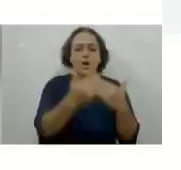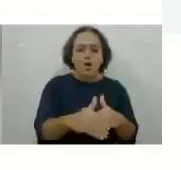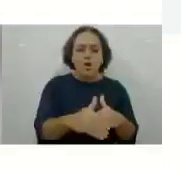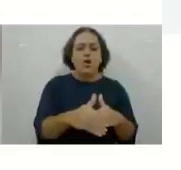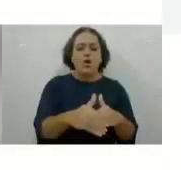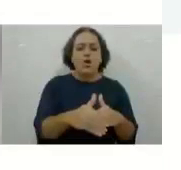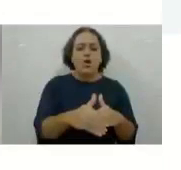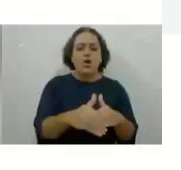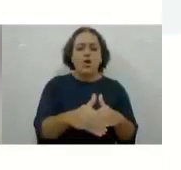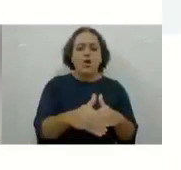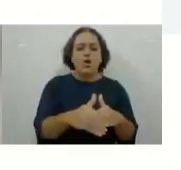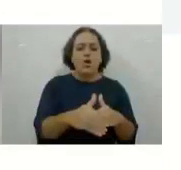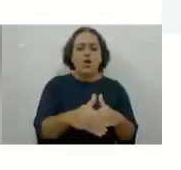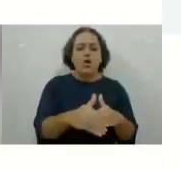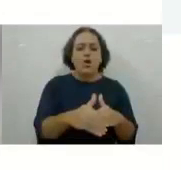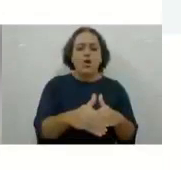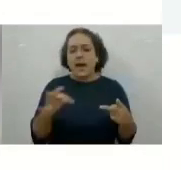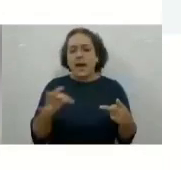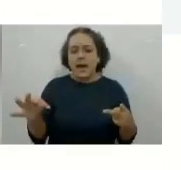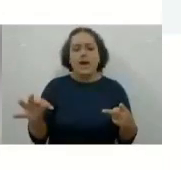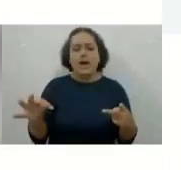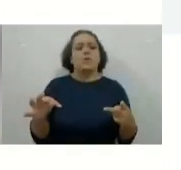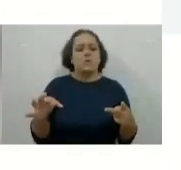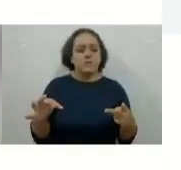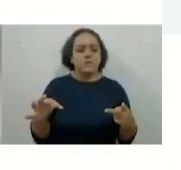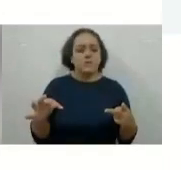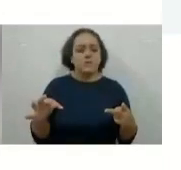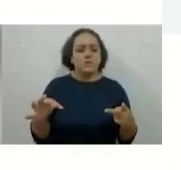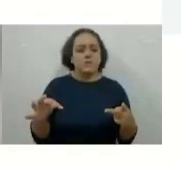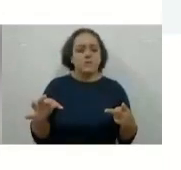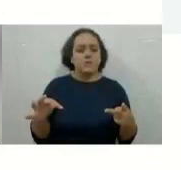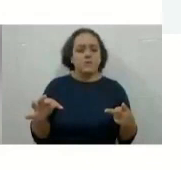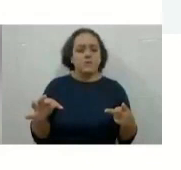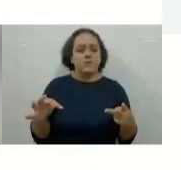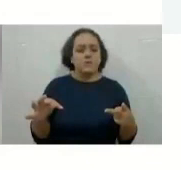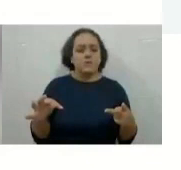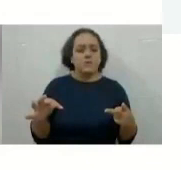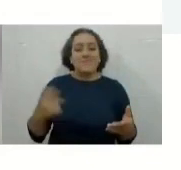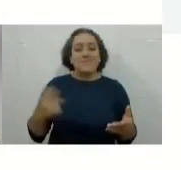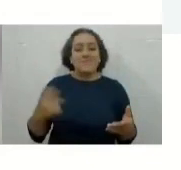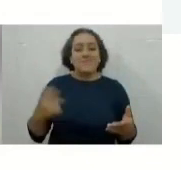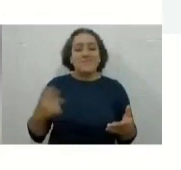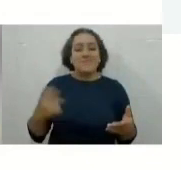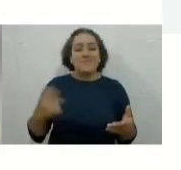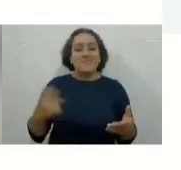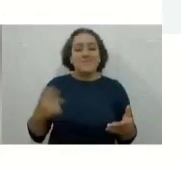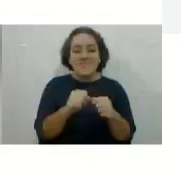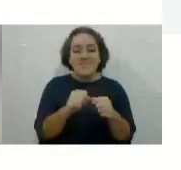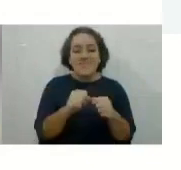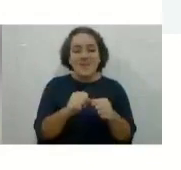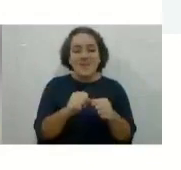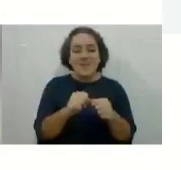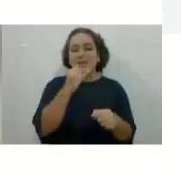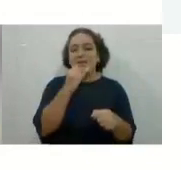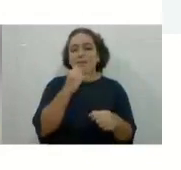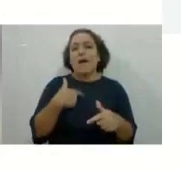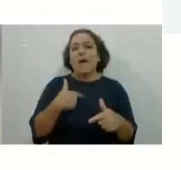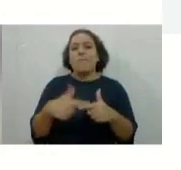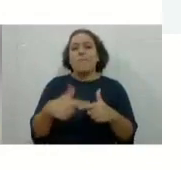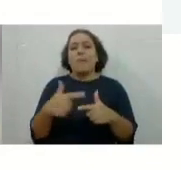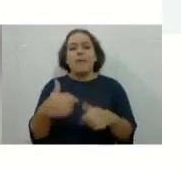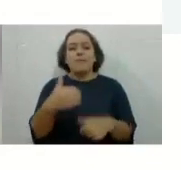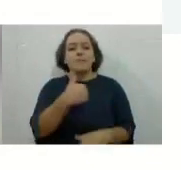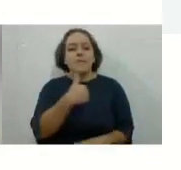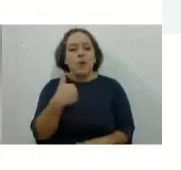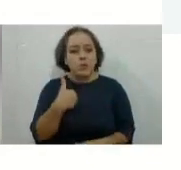né? Não conseguiu cumprir por, por exemplo, motivos de saúde. E aí você tem um documento que